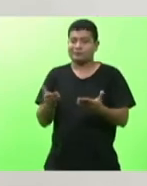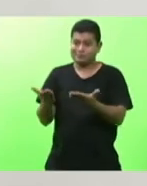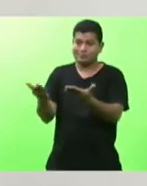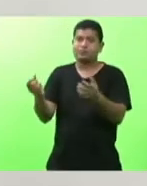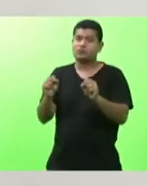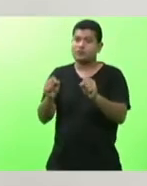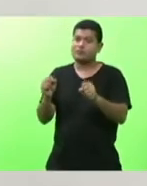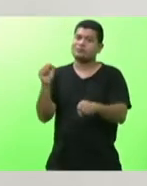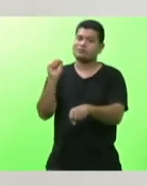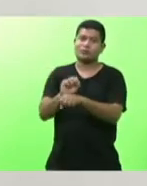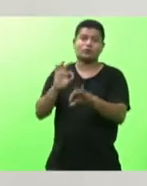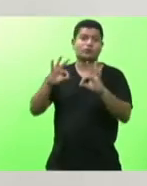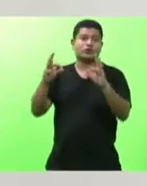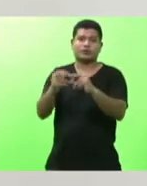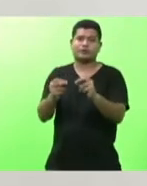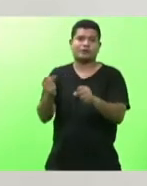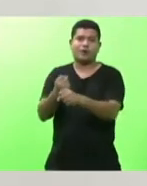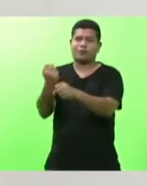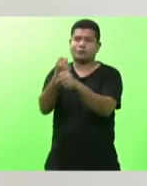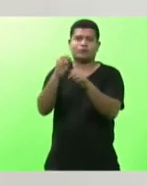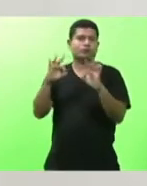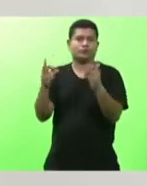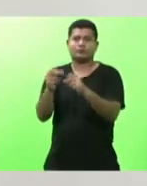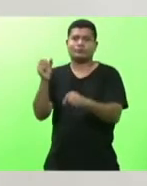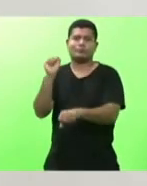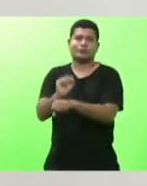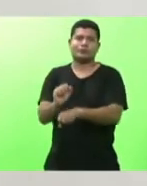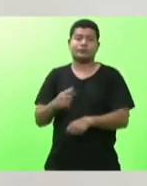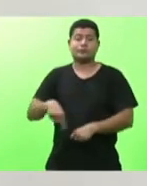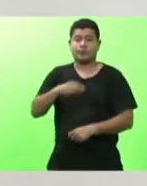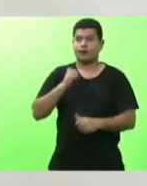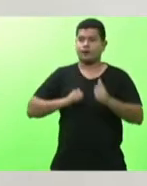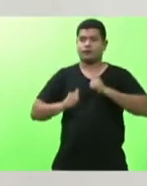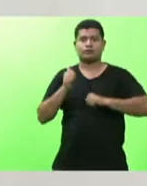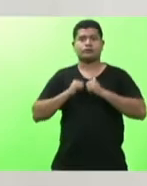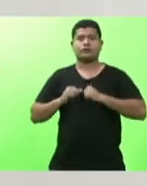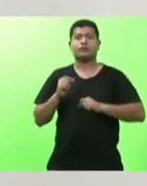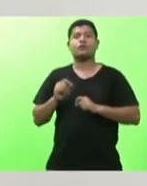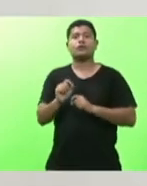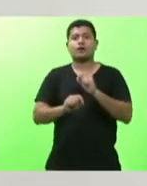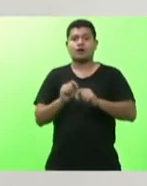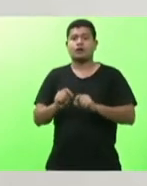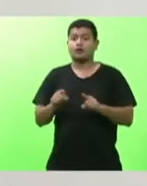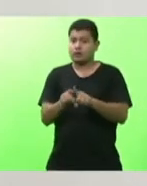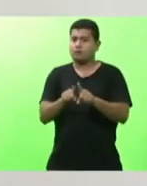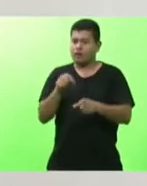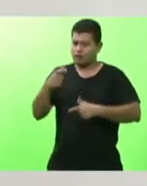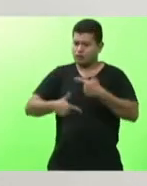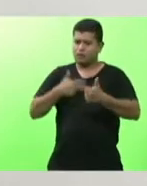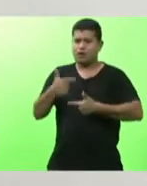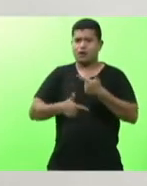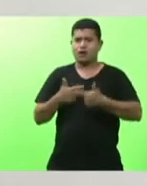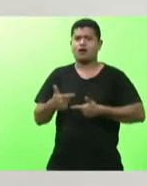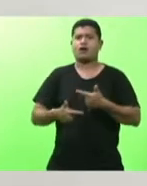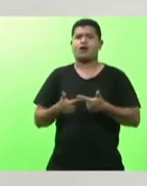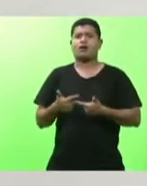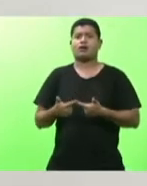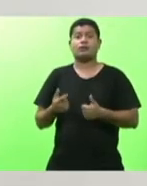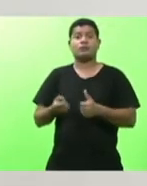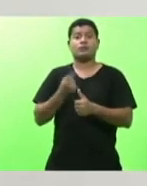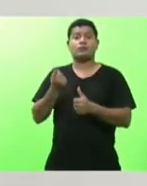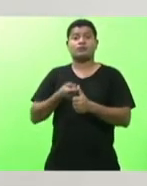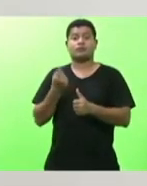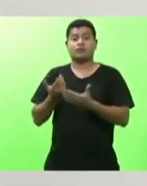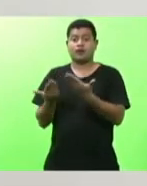vamos torcer e trabalhar não só torcer mas trabalhar para que esta primeiro para que esse